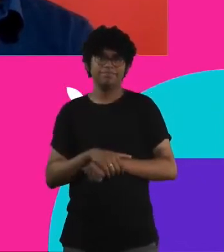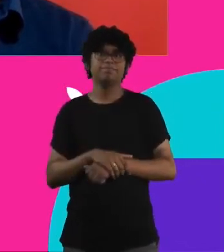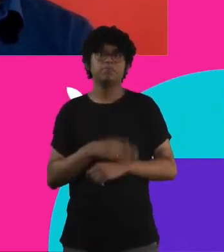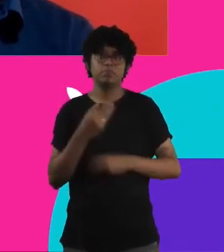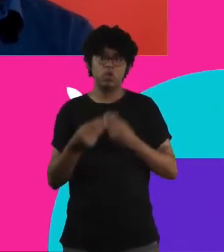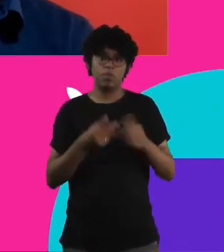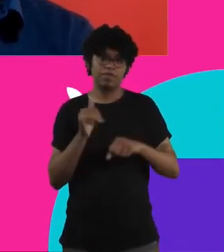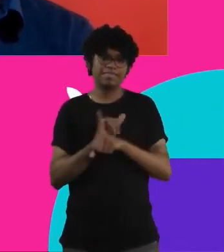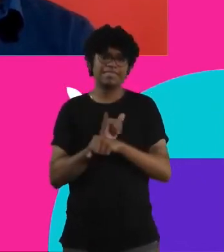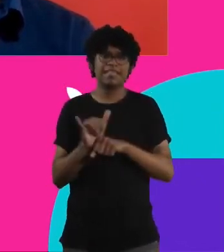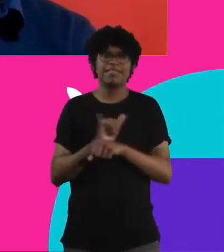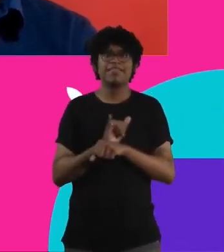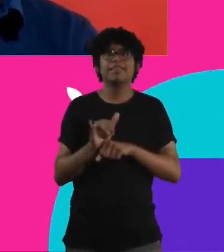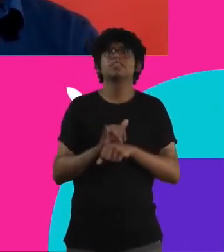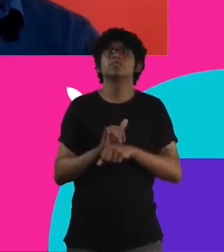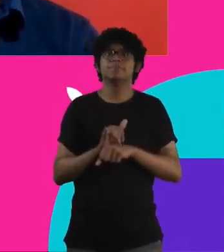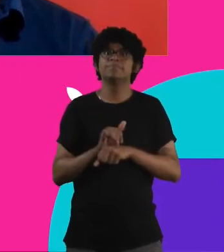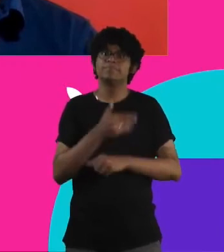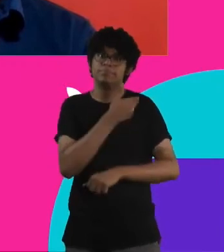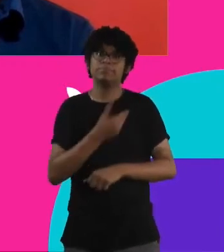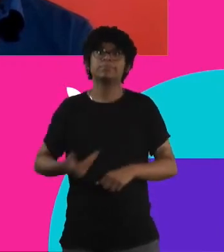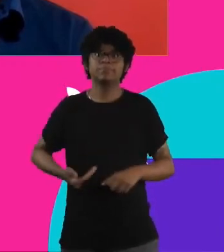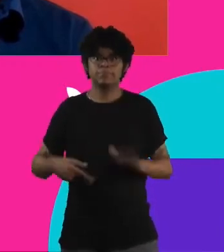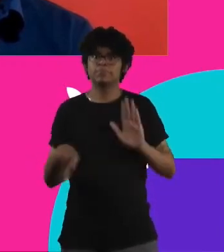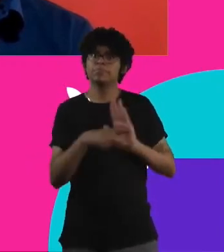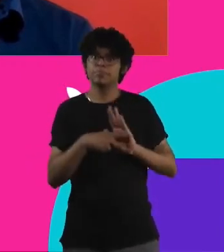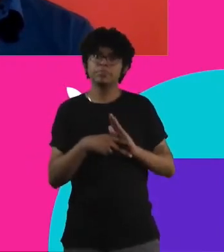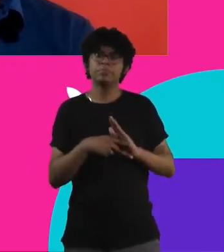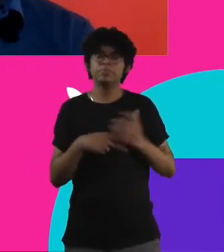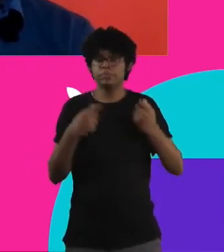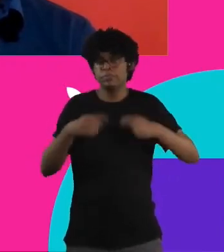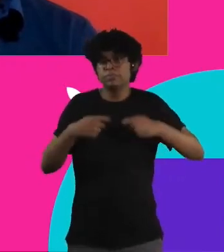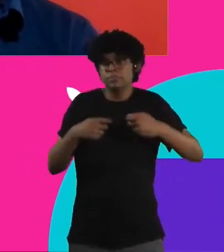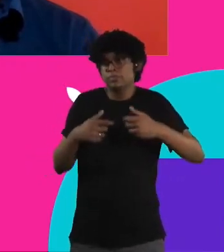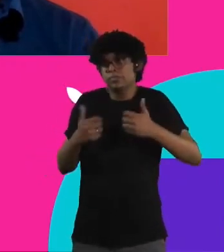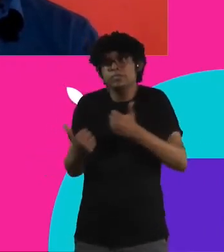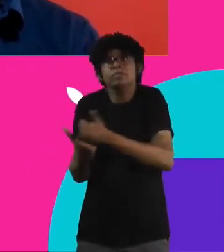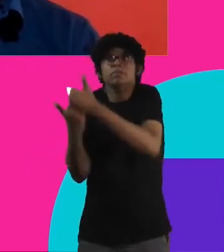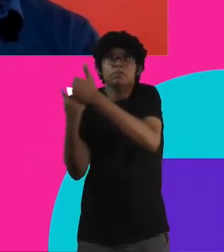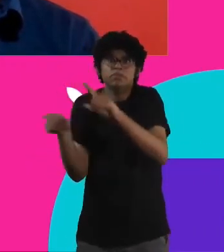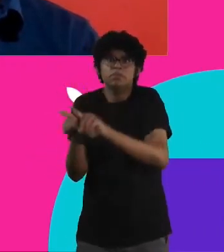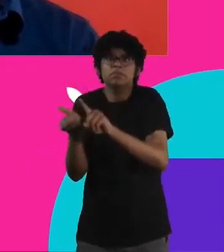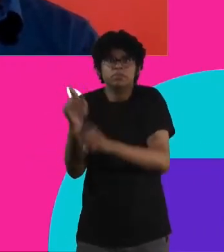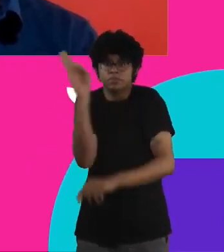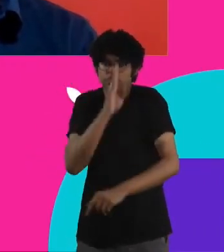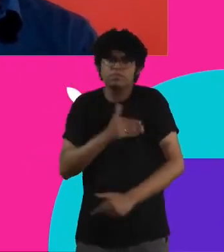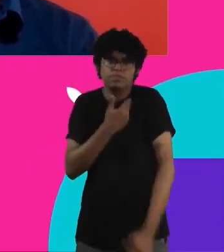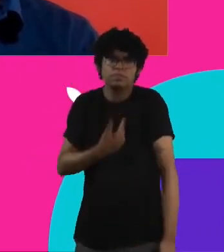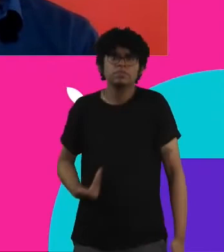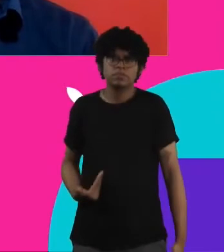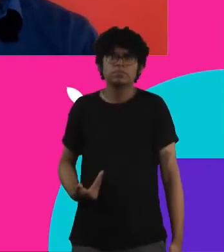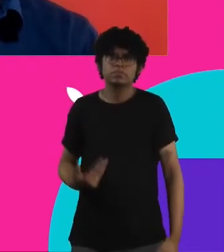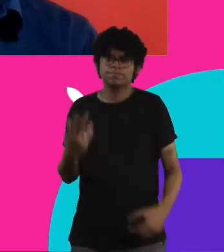segurança alimentar e nutricional do governo, para também suportar essa população, até essa retomada econômica,